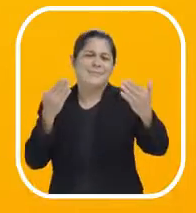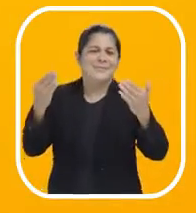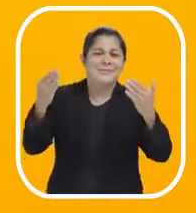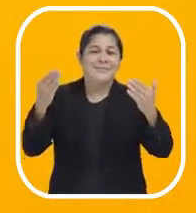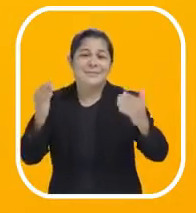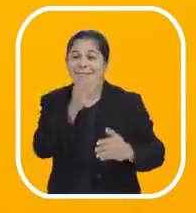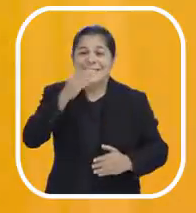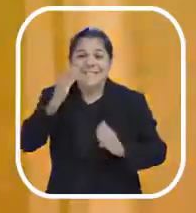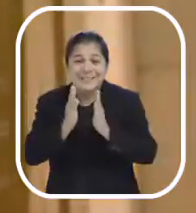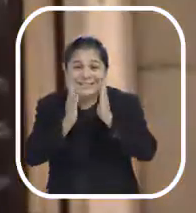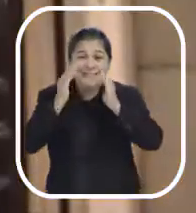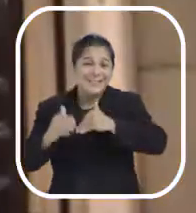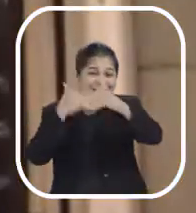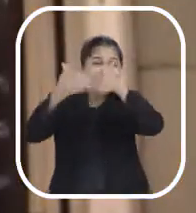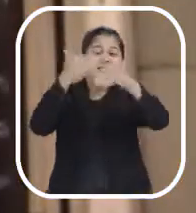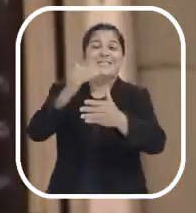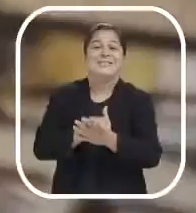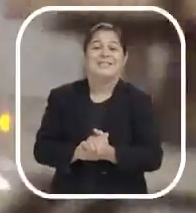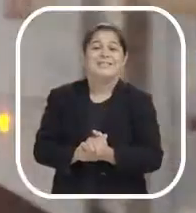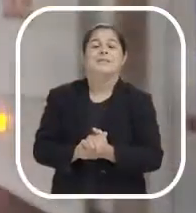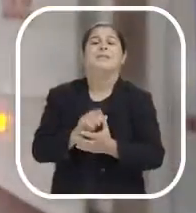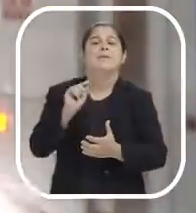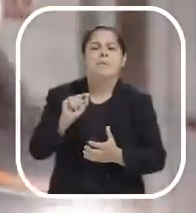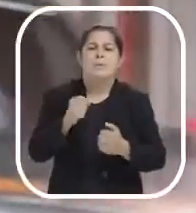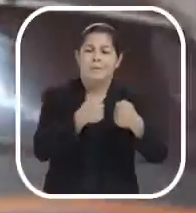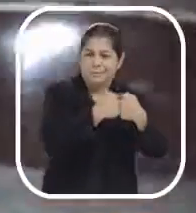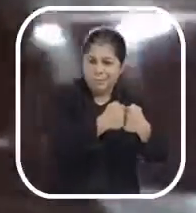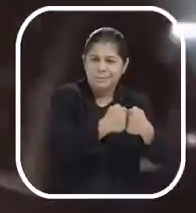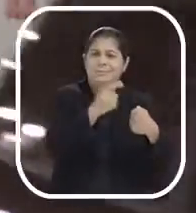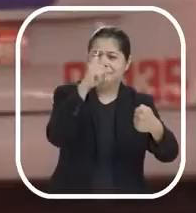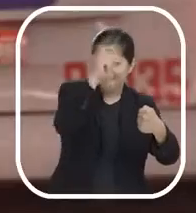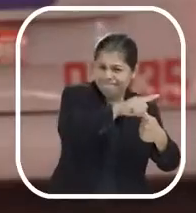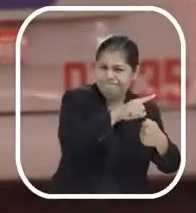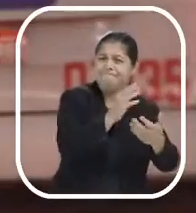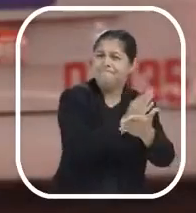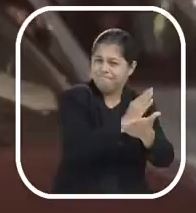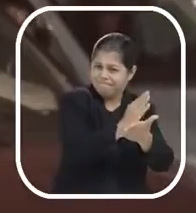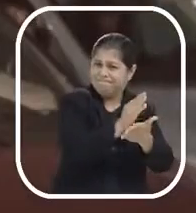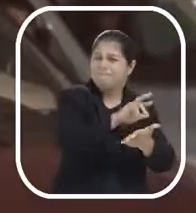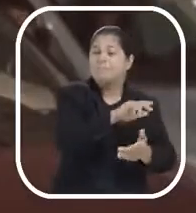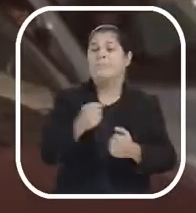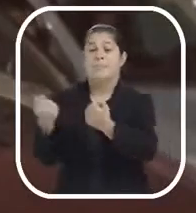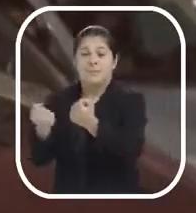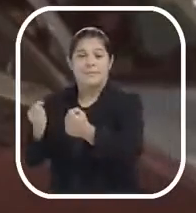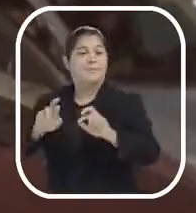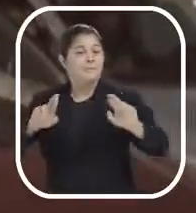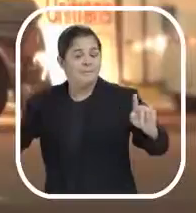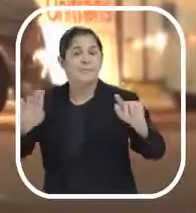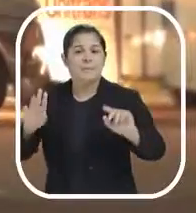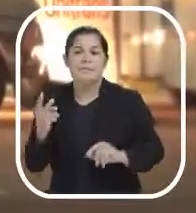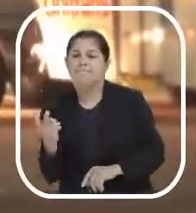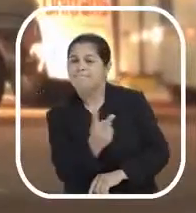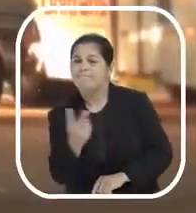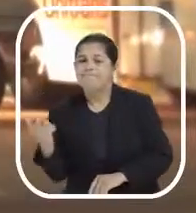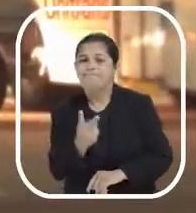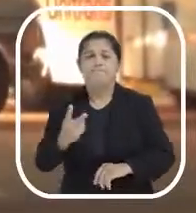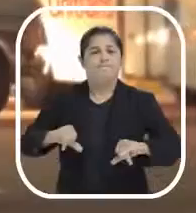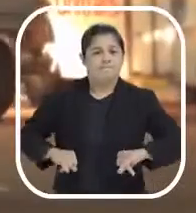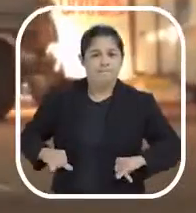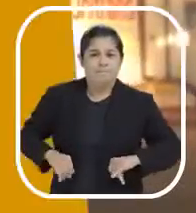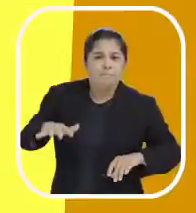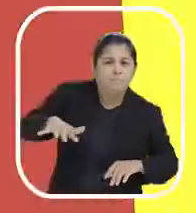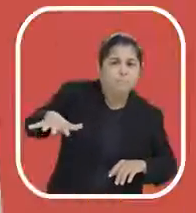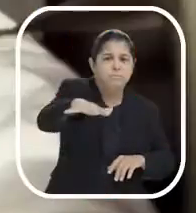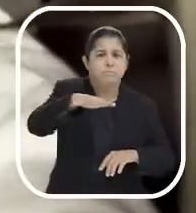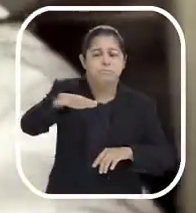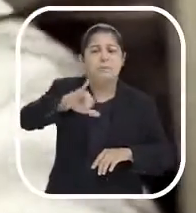trabalho vai voltar. Quem usa ônibus vive dificuldades diferentes de quem usa carro. Mas todo mundo passa sufoco pelas ruas e avenidas de